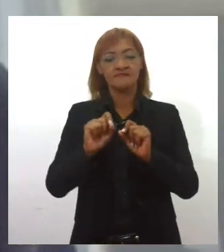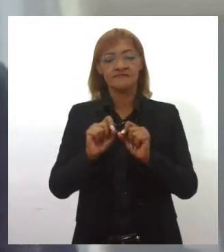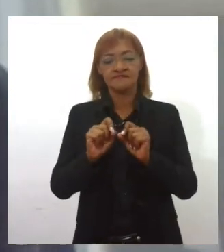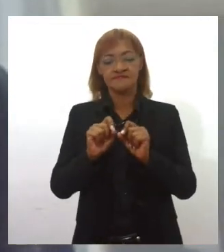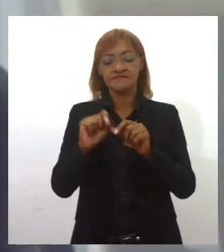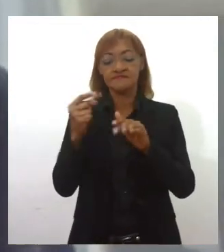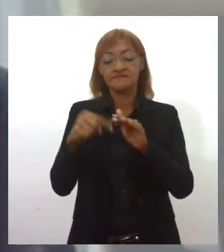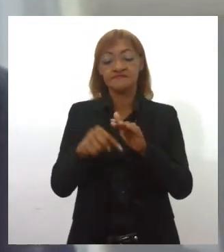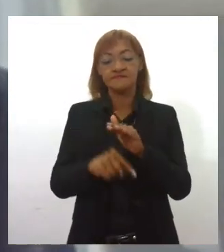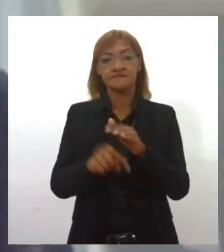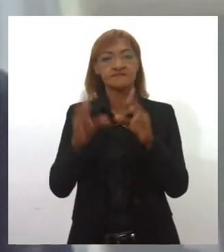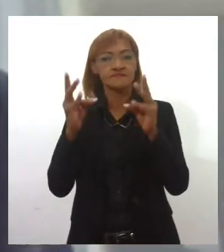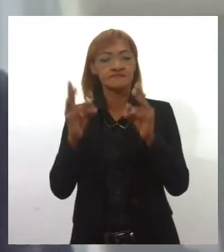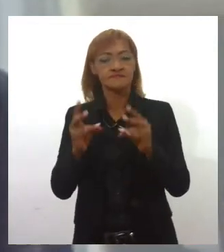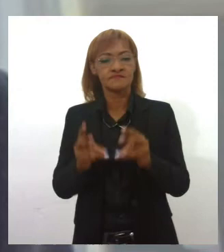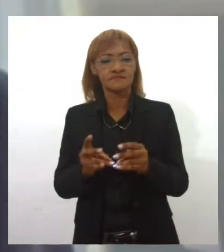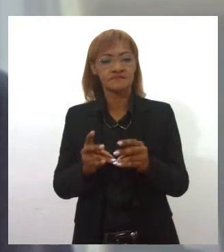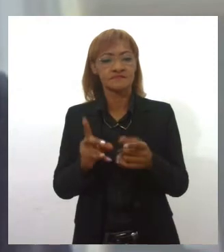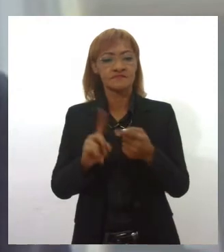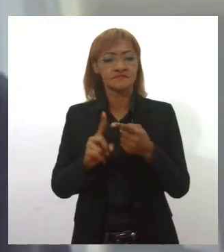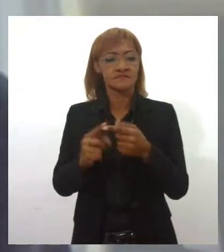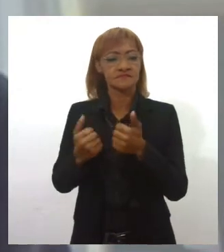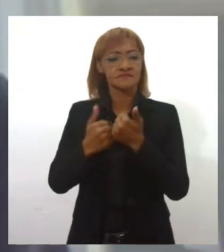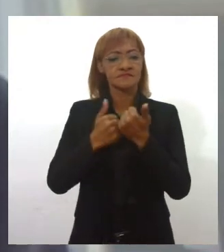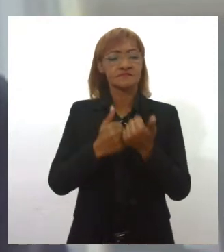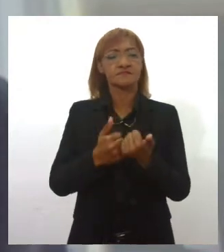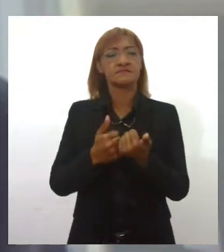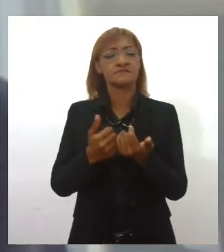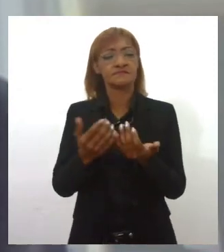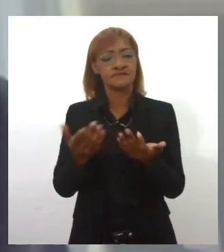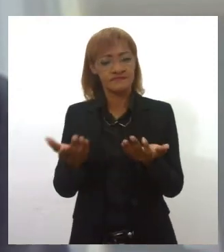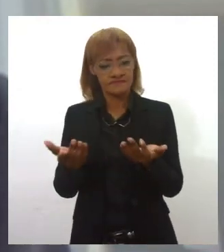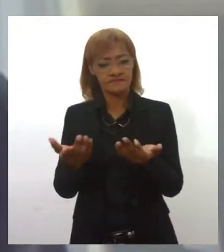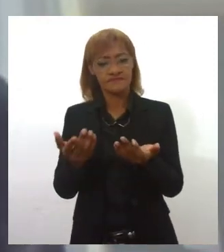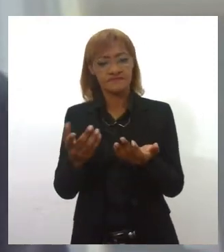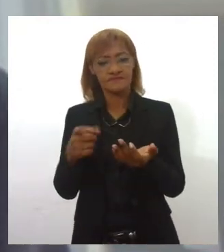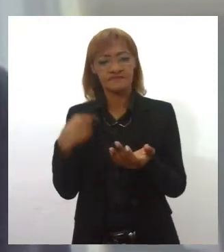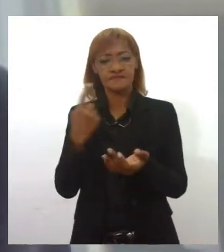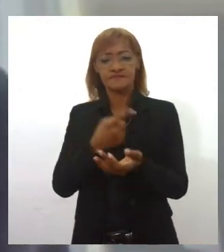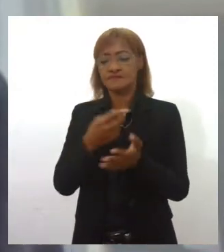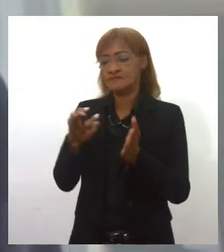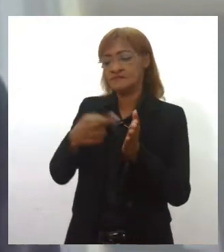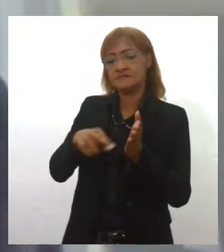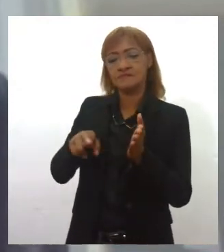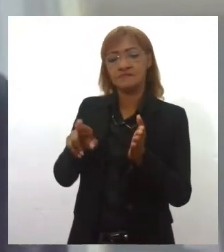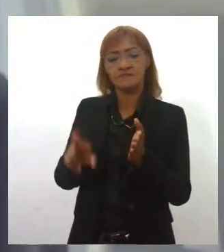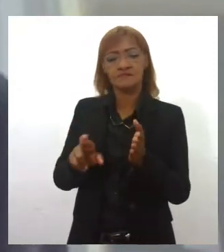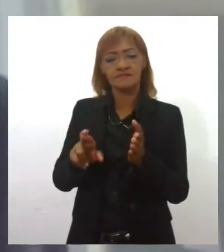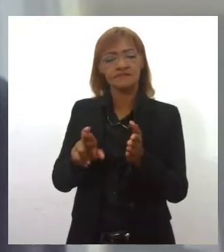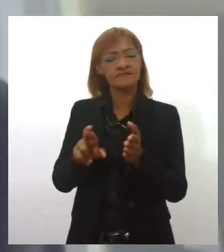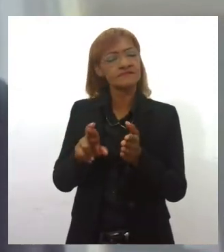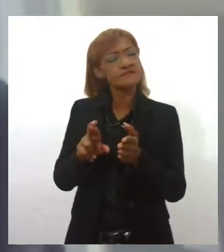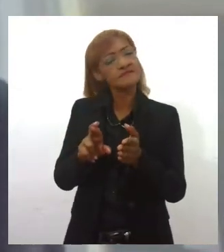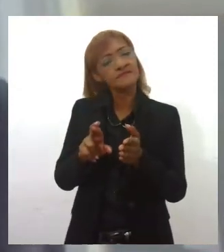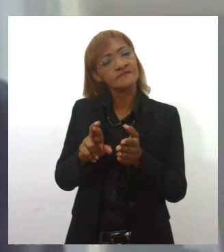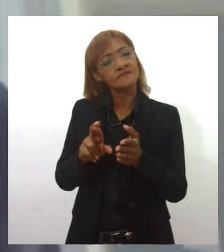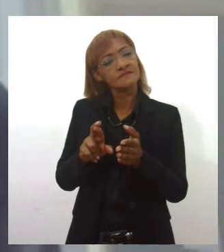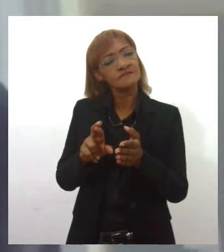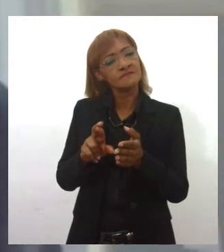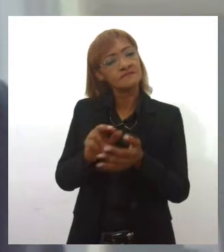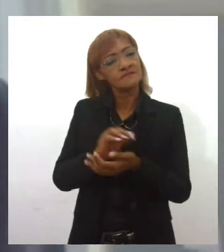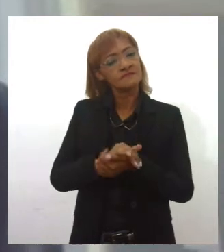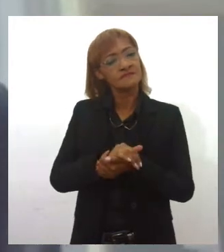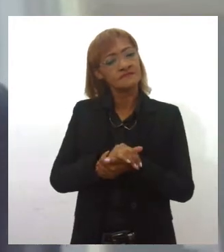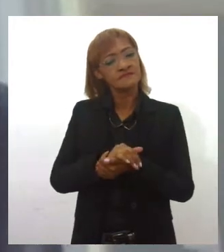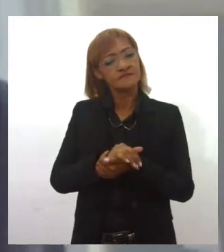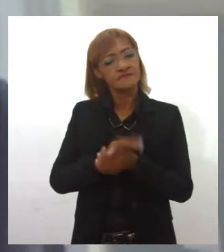profunda e a contribuição que estamos dando na revisão e no alteramento das metas do